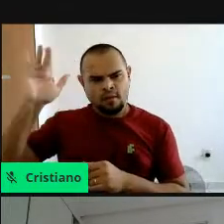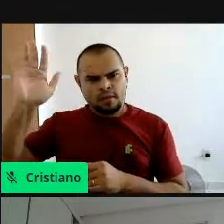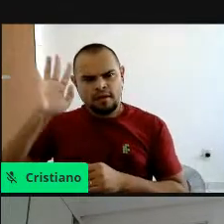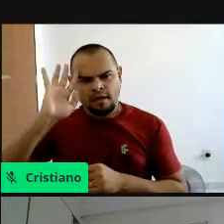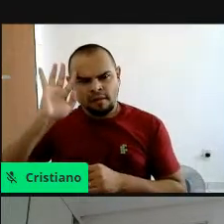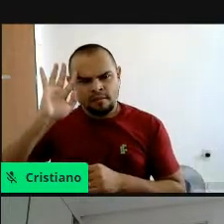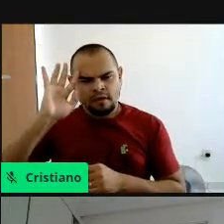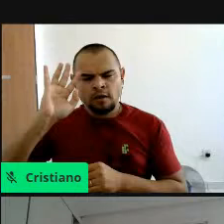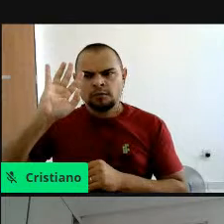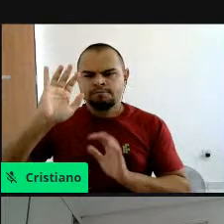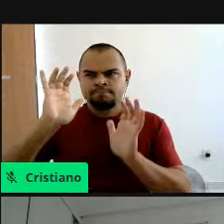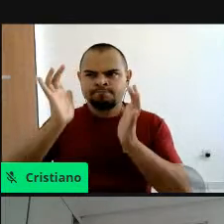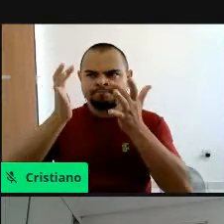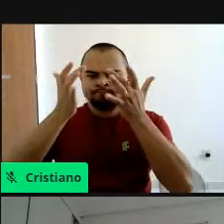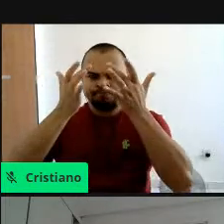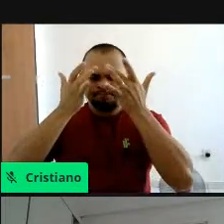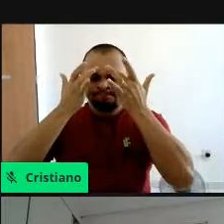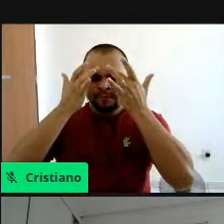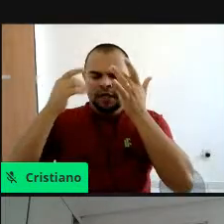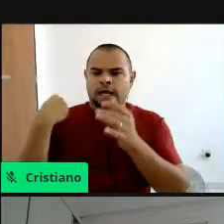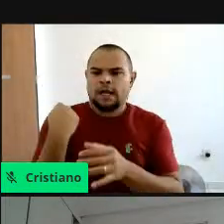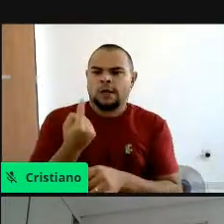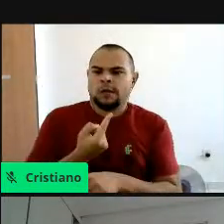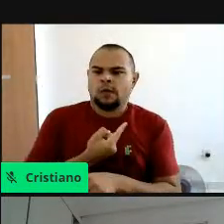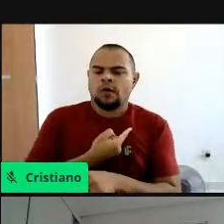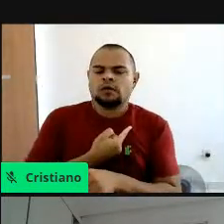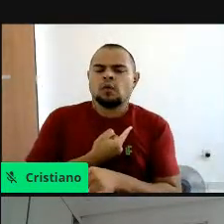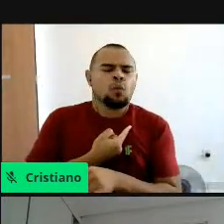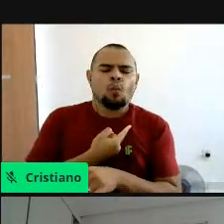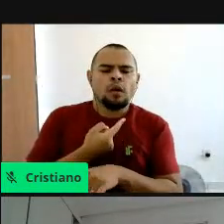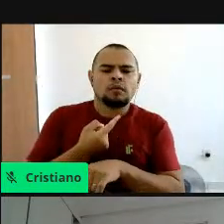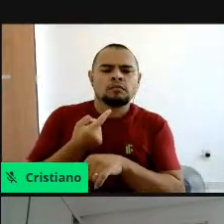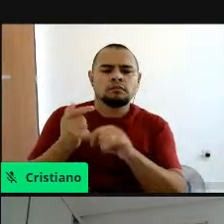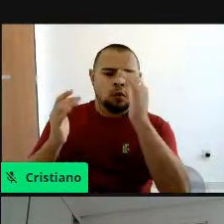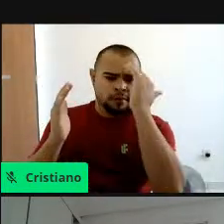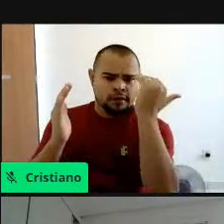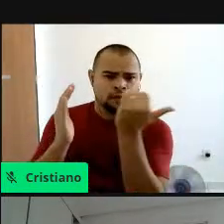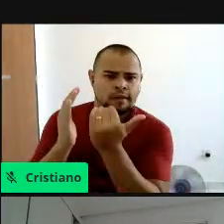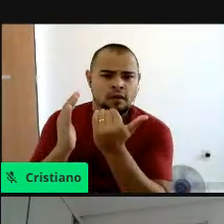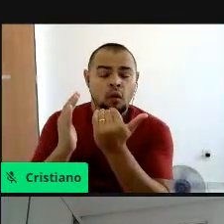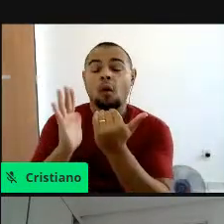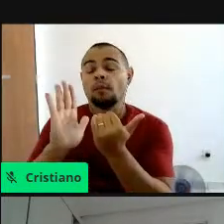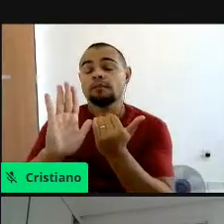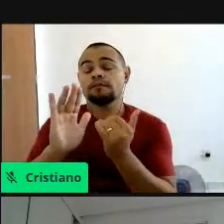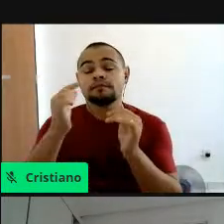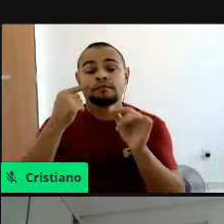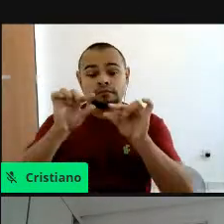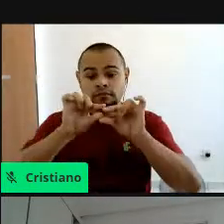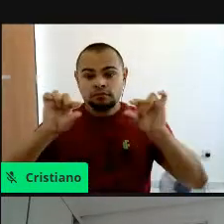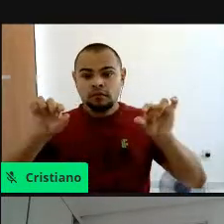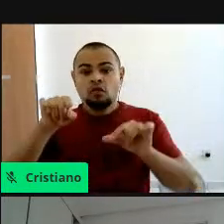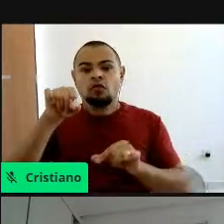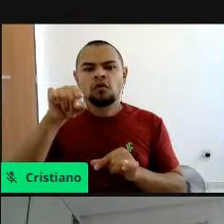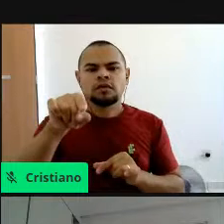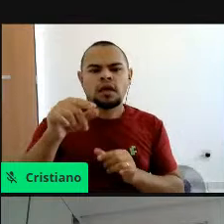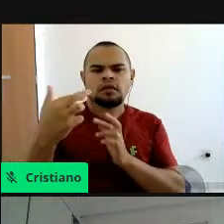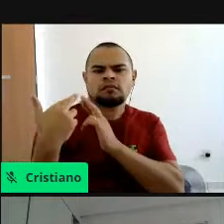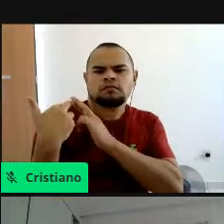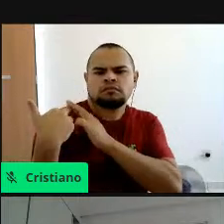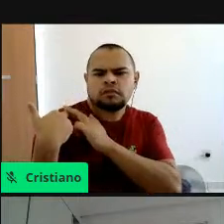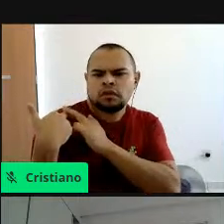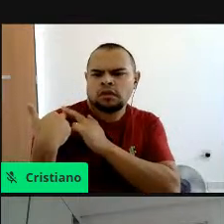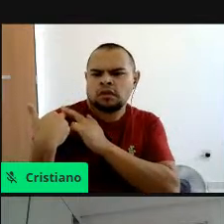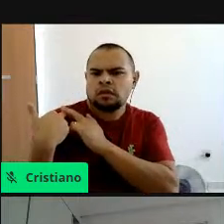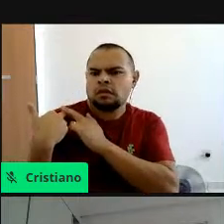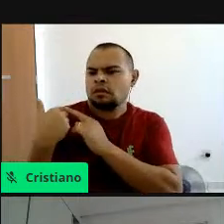trazer para a nossa vida, né, onde diz, você é responsável pelo que consome e pelo